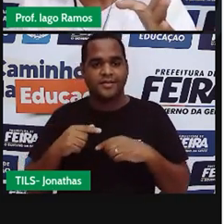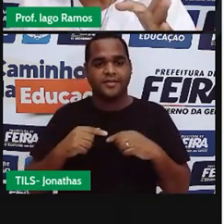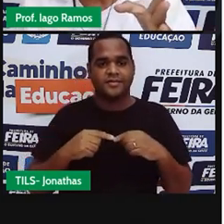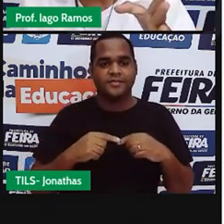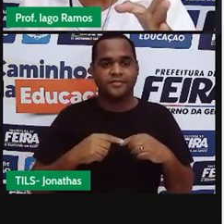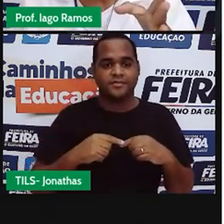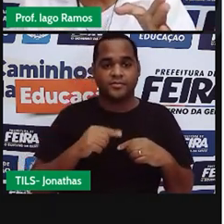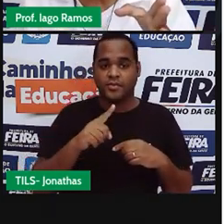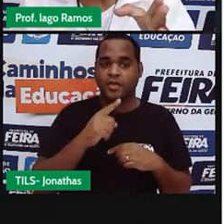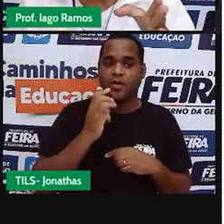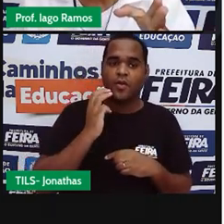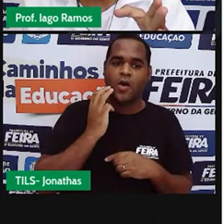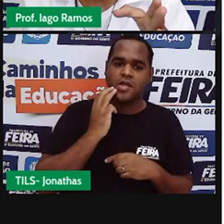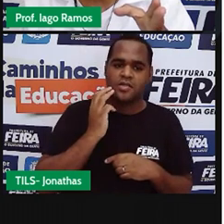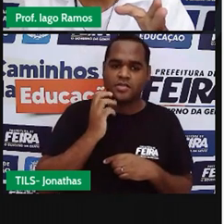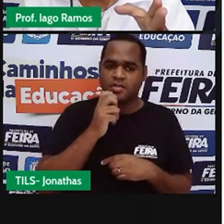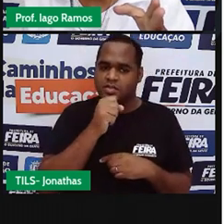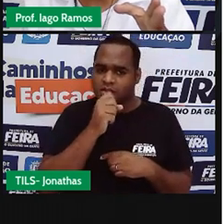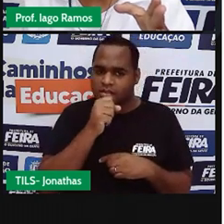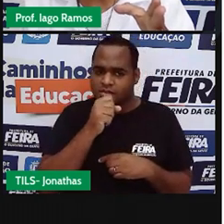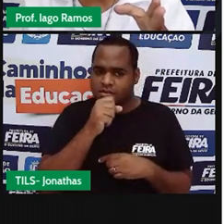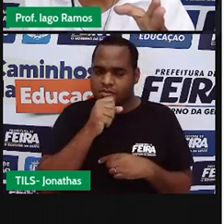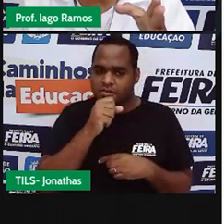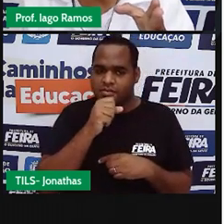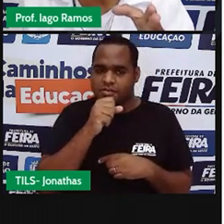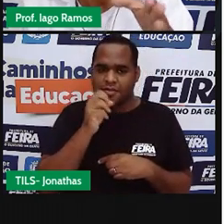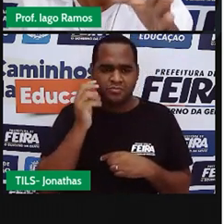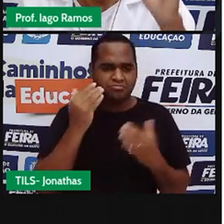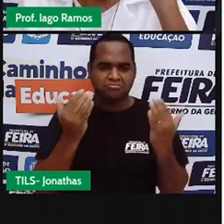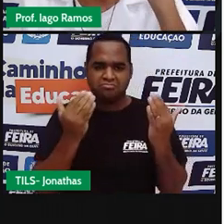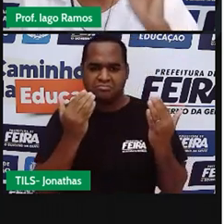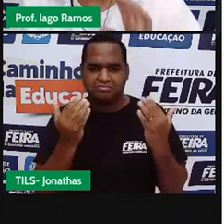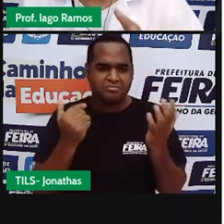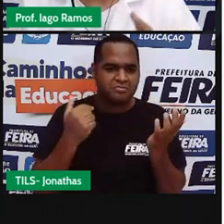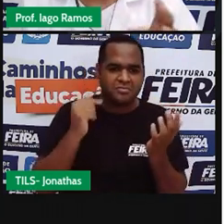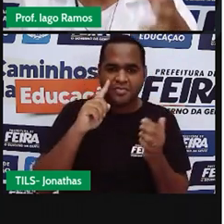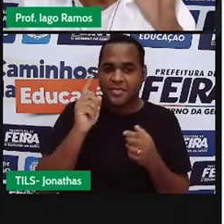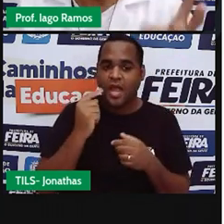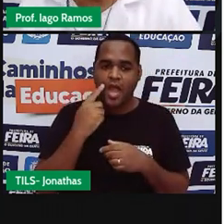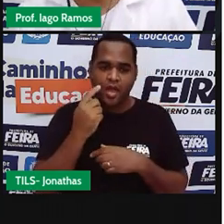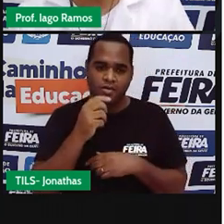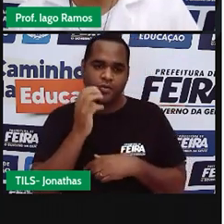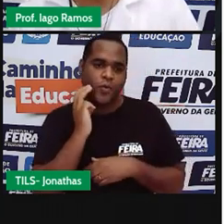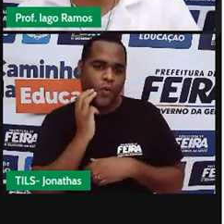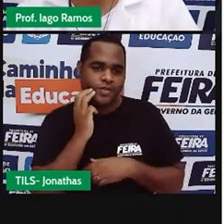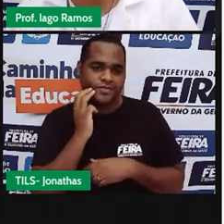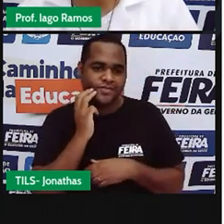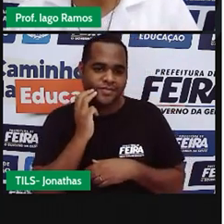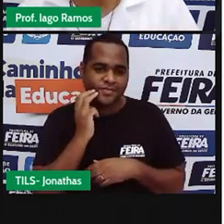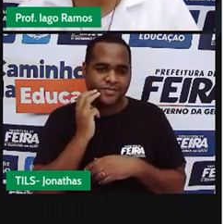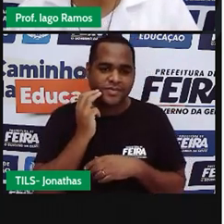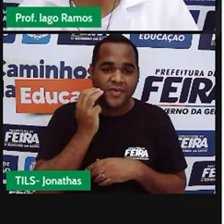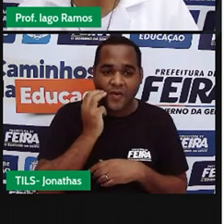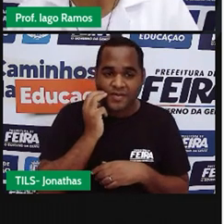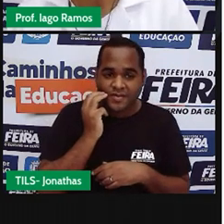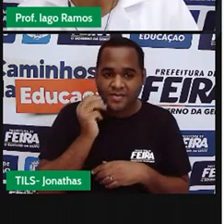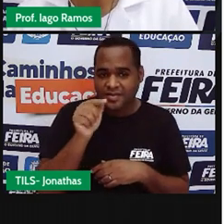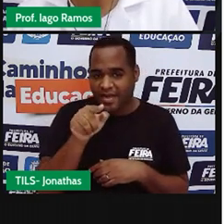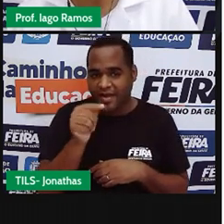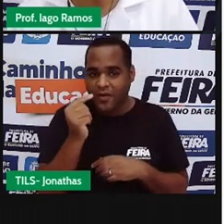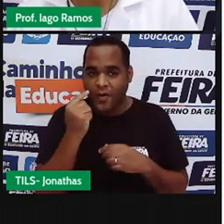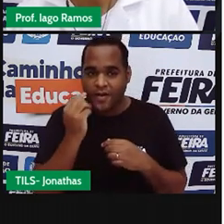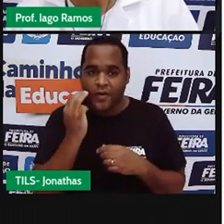rosa? Laranja? Quem dúvida? Eu vou chamar de rosa, tá? Triângulo rosa, esse aqui, ó,